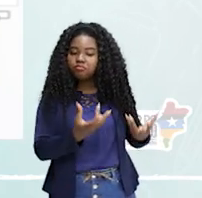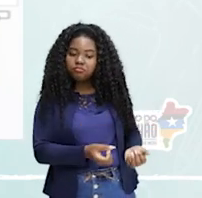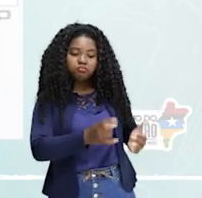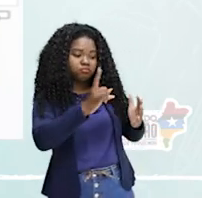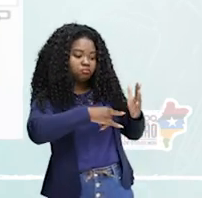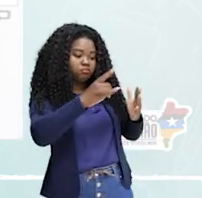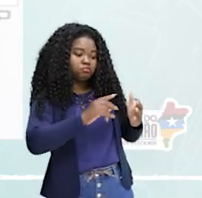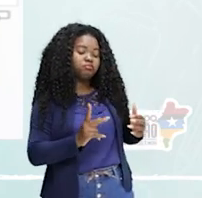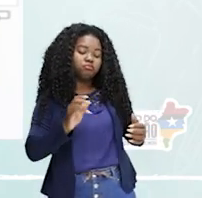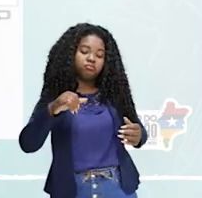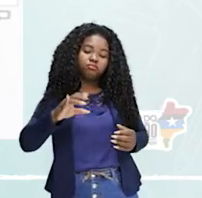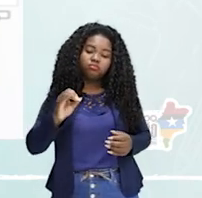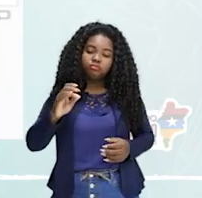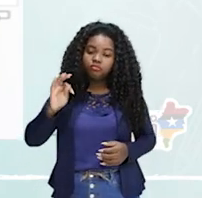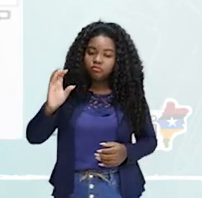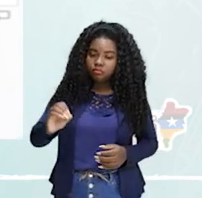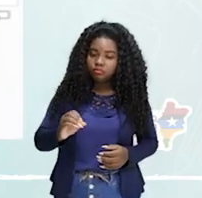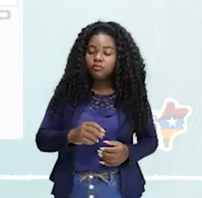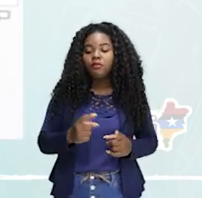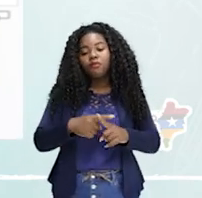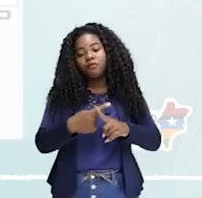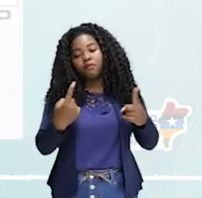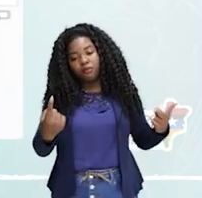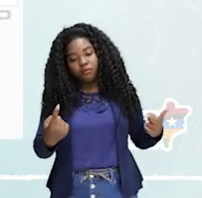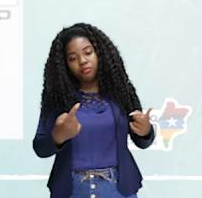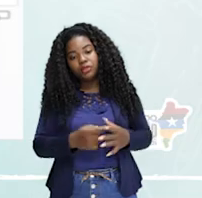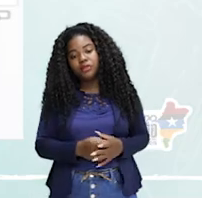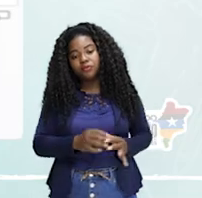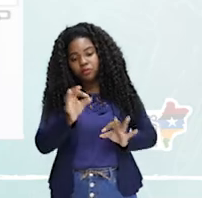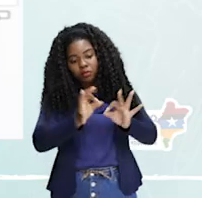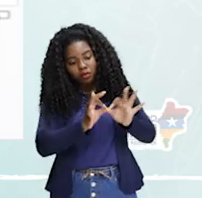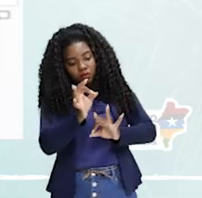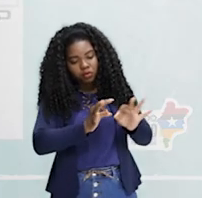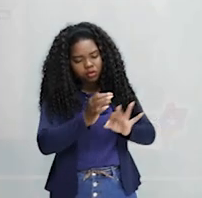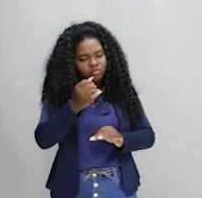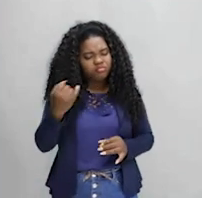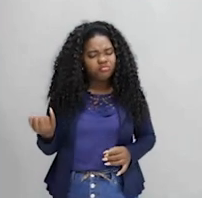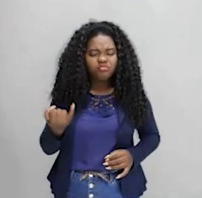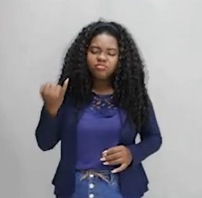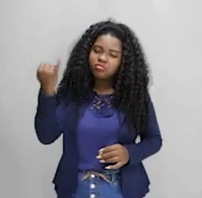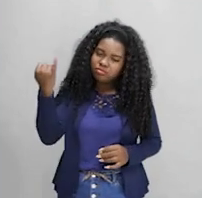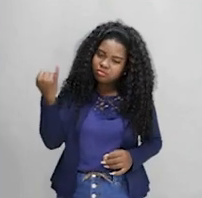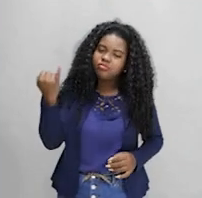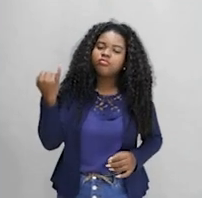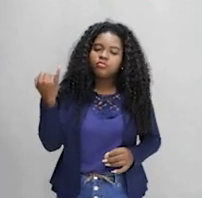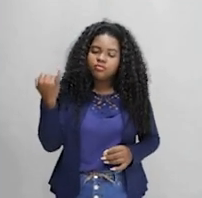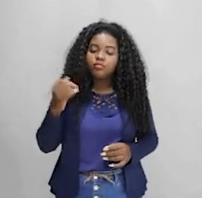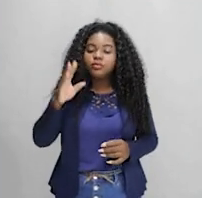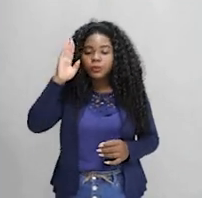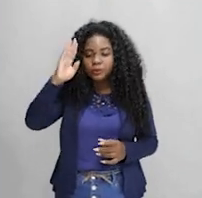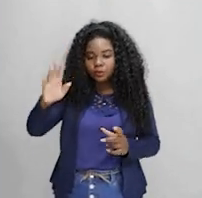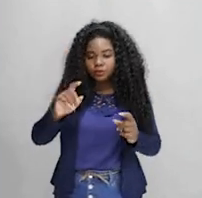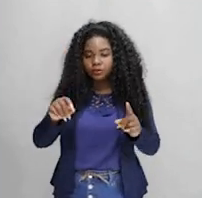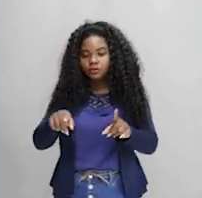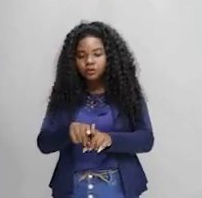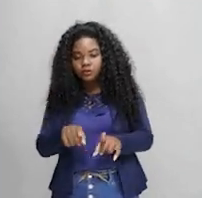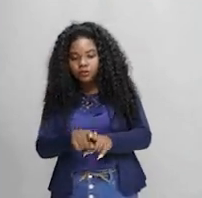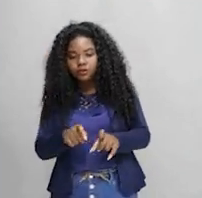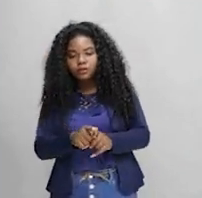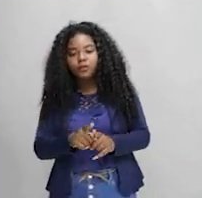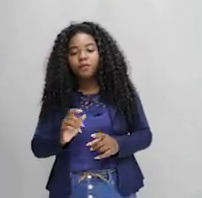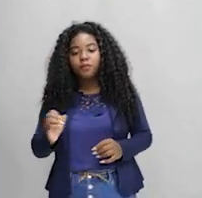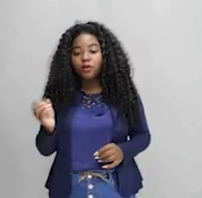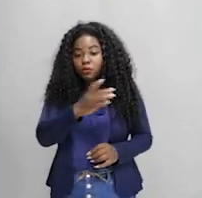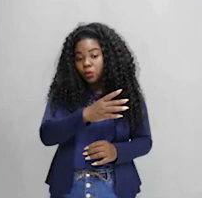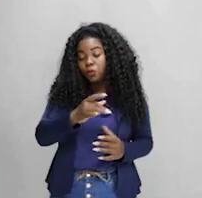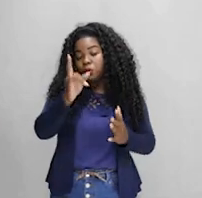Protocolo de Quioto. Mas ele foi um protocolo muito importante, ele foi um passo muito importante, principalmente para o novo acordo